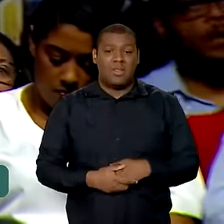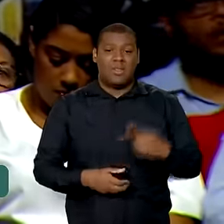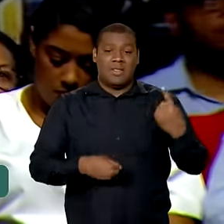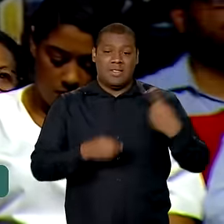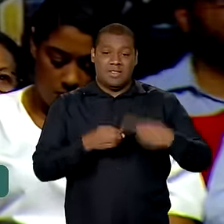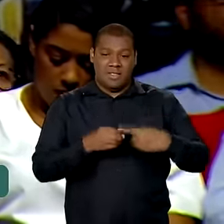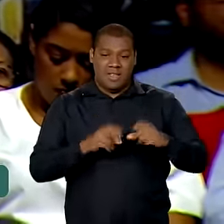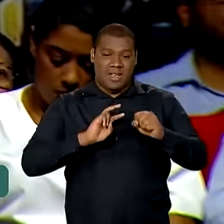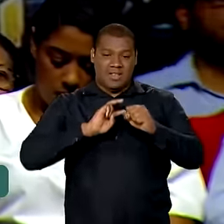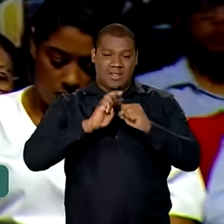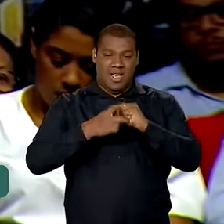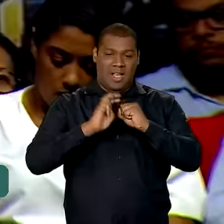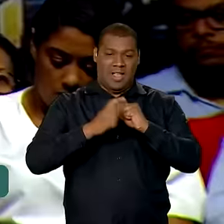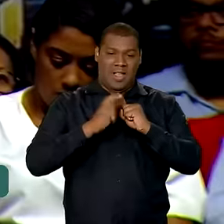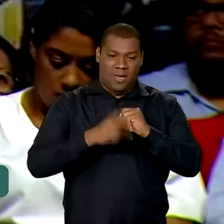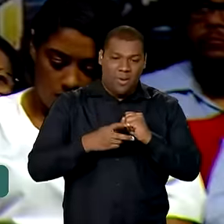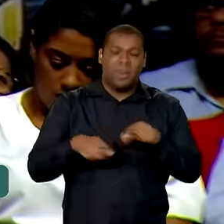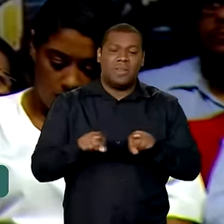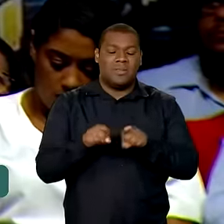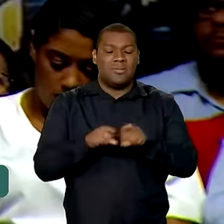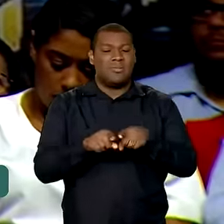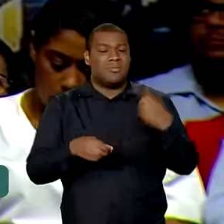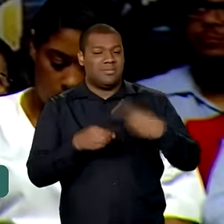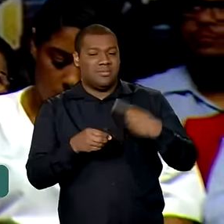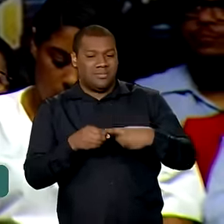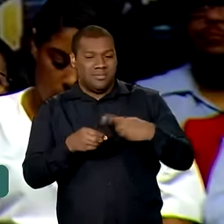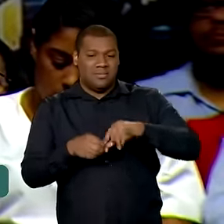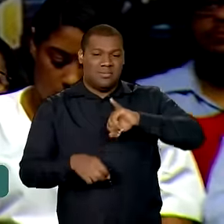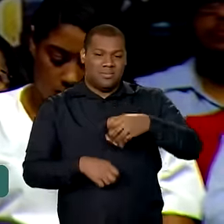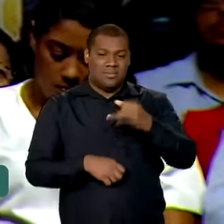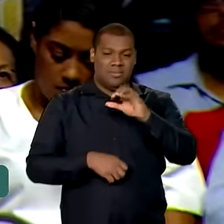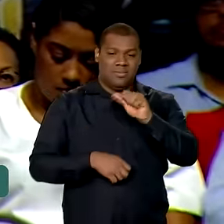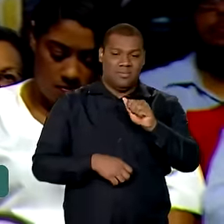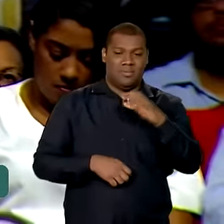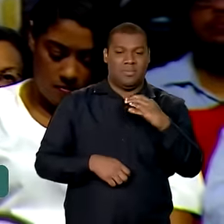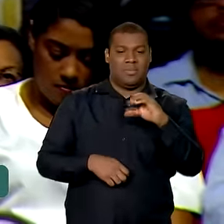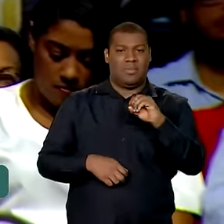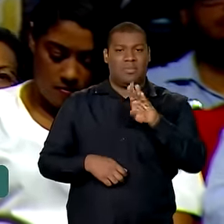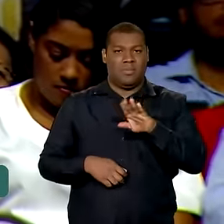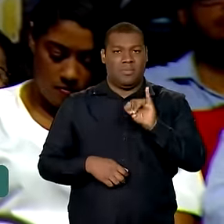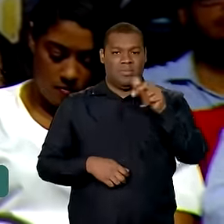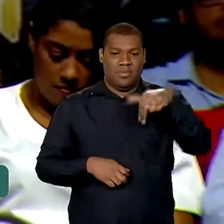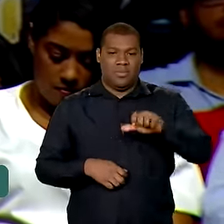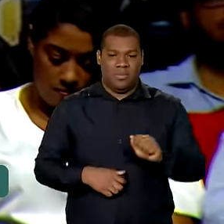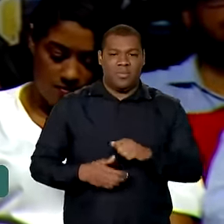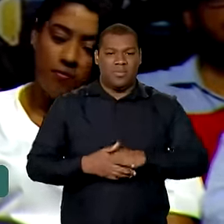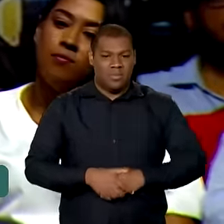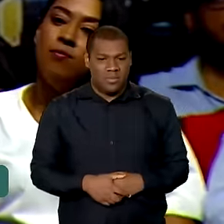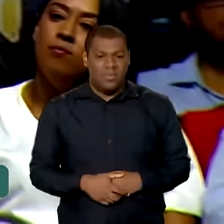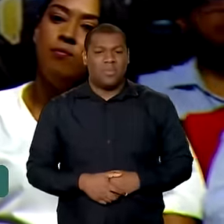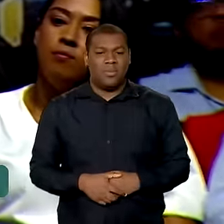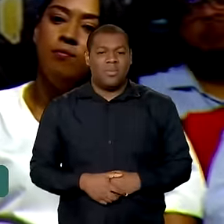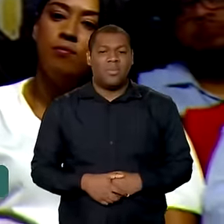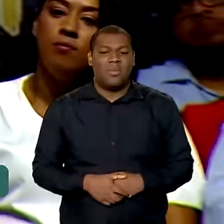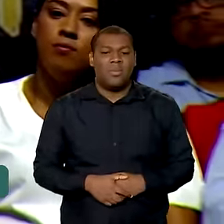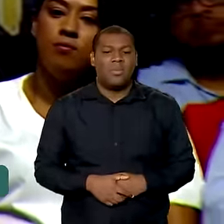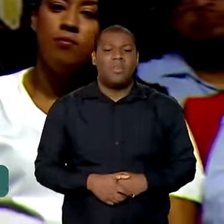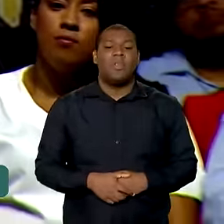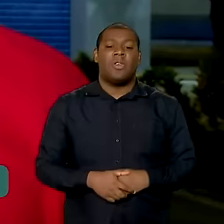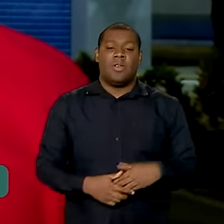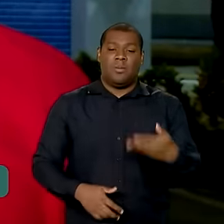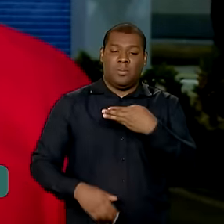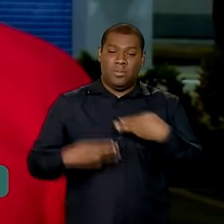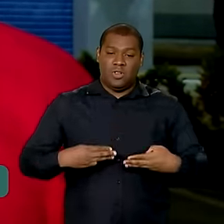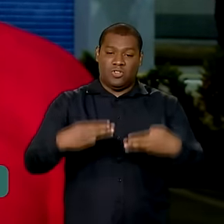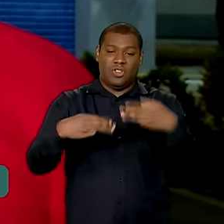e Jacobina. Governador Jerônimo, secretária Roberta, vai ser a saúde presente em toda a Bahia.